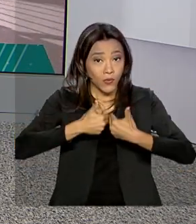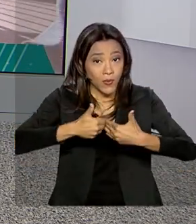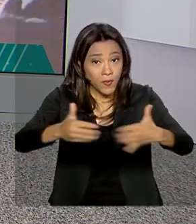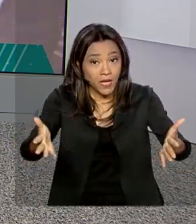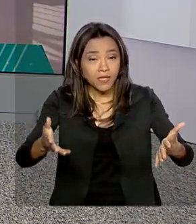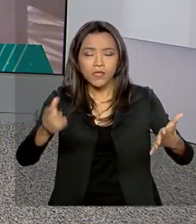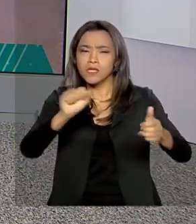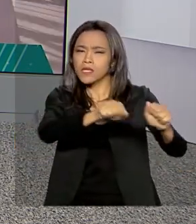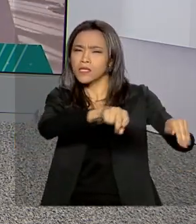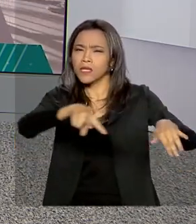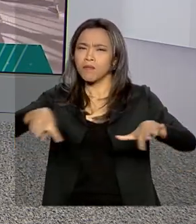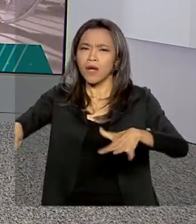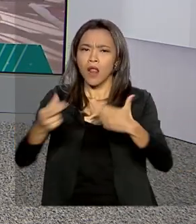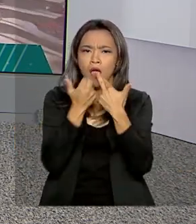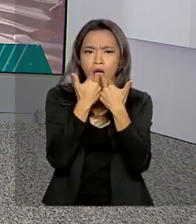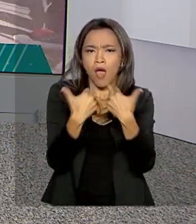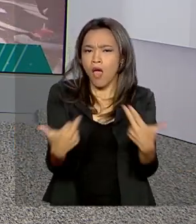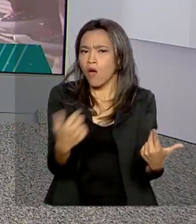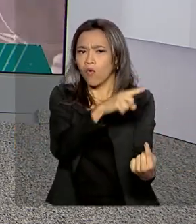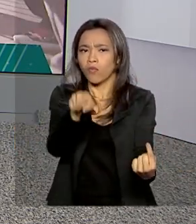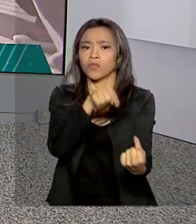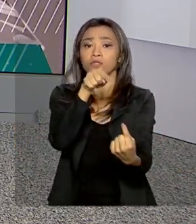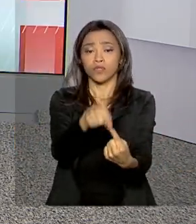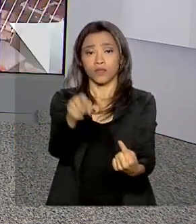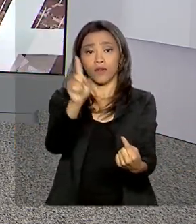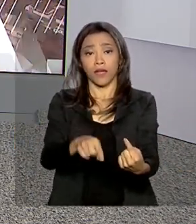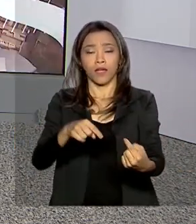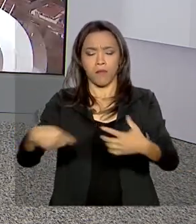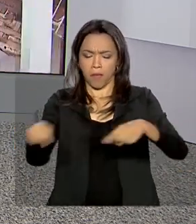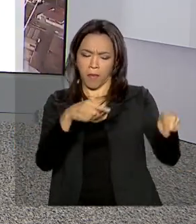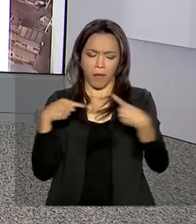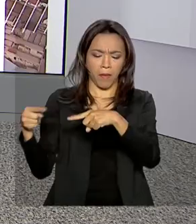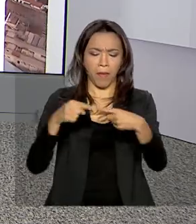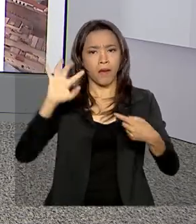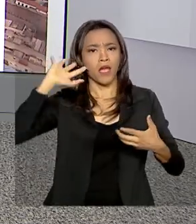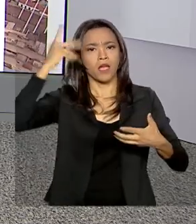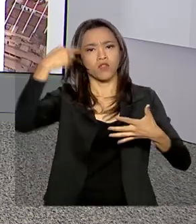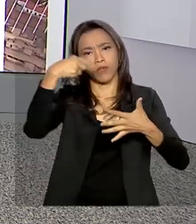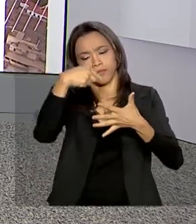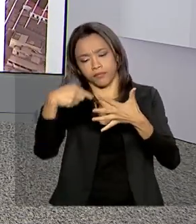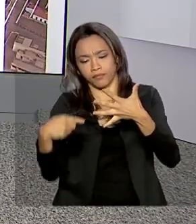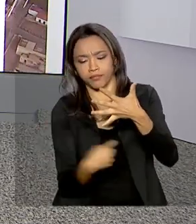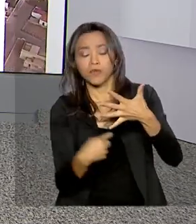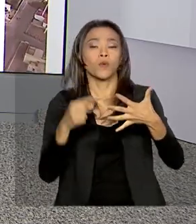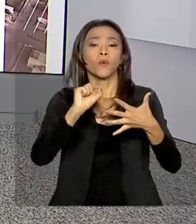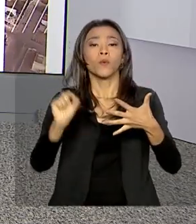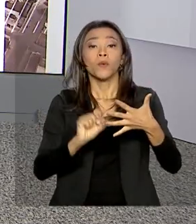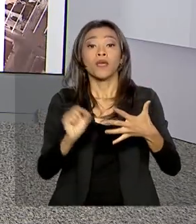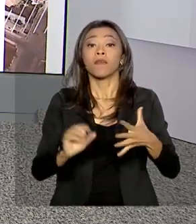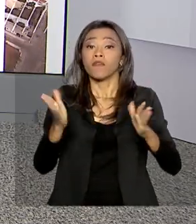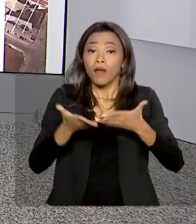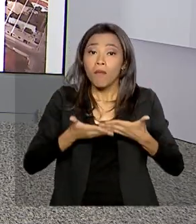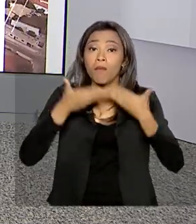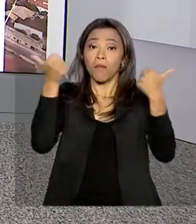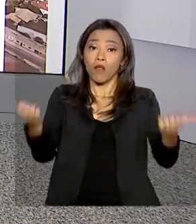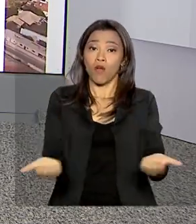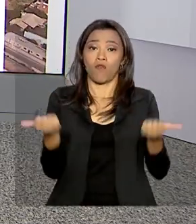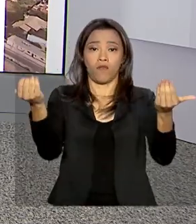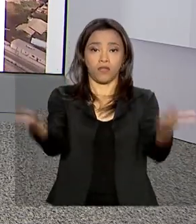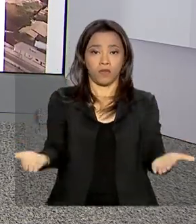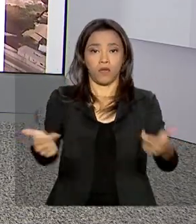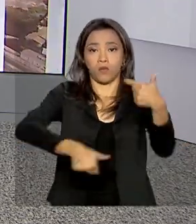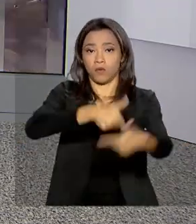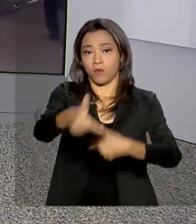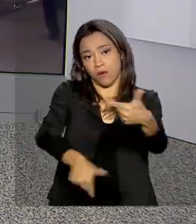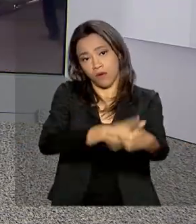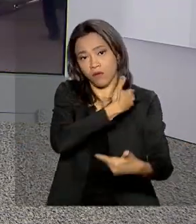Inovação. Dessa vez, objetivo é discutir soluções para simplificar os serviços públicos oferecidos para o cidadão. Quem